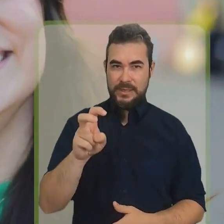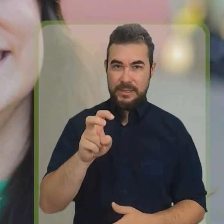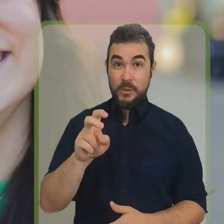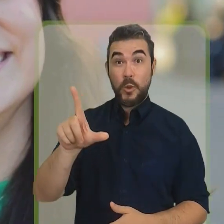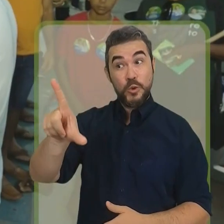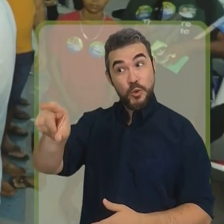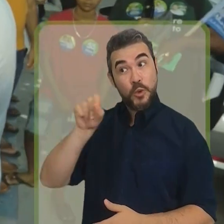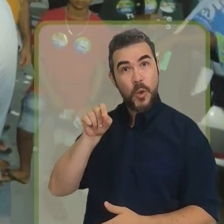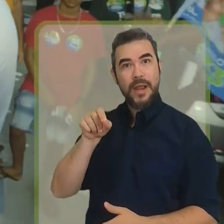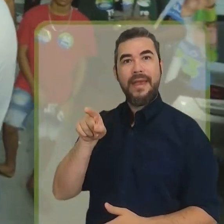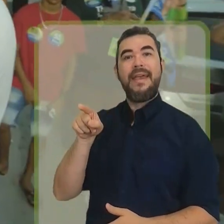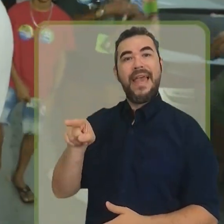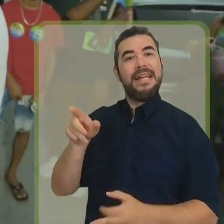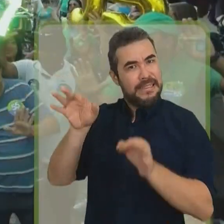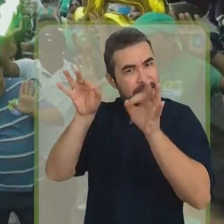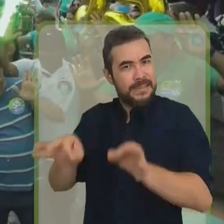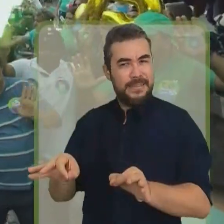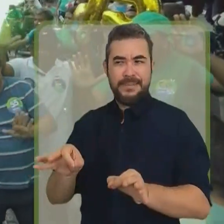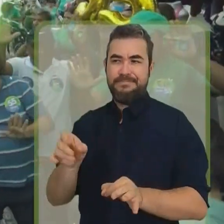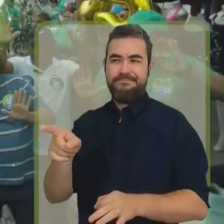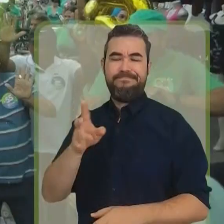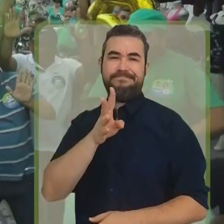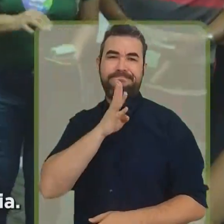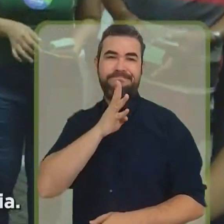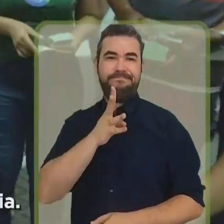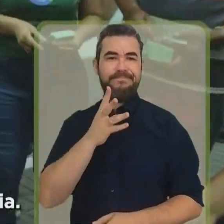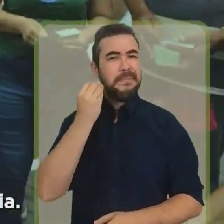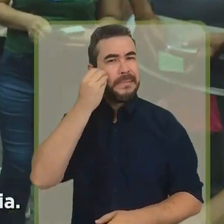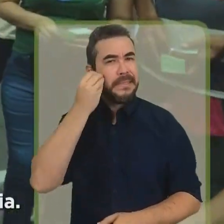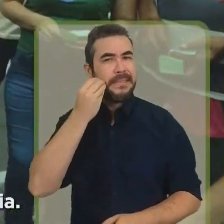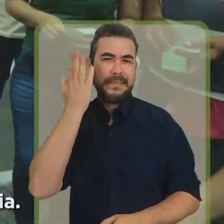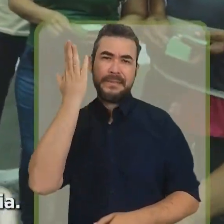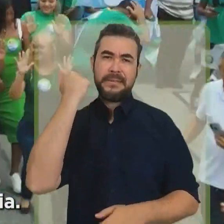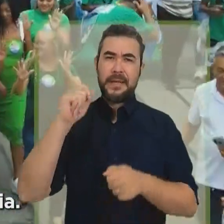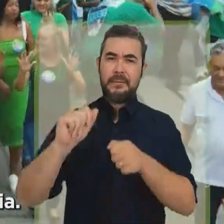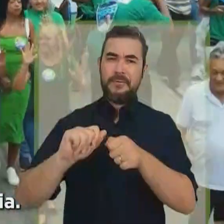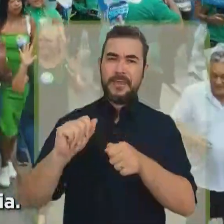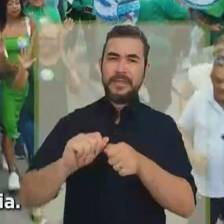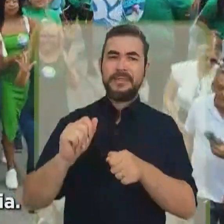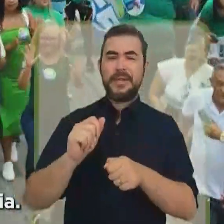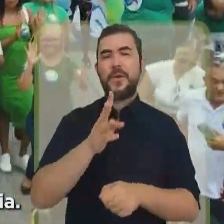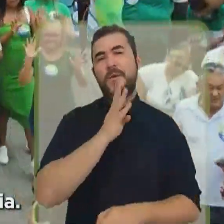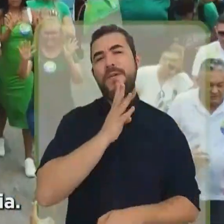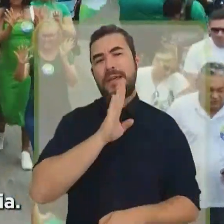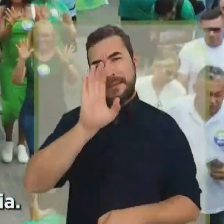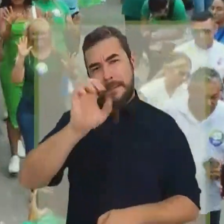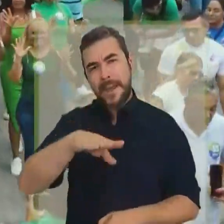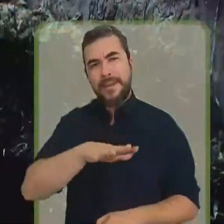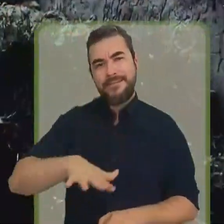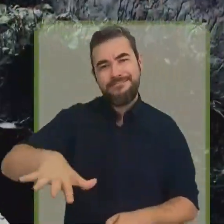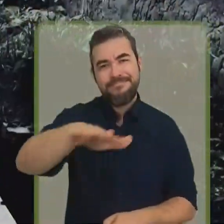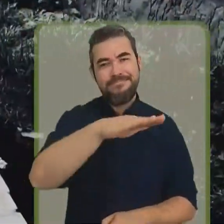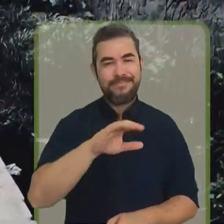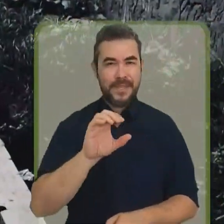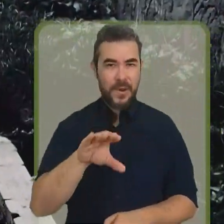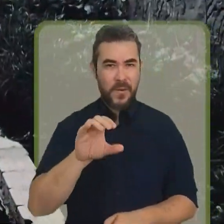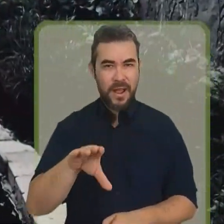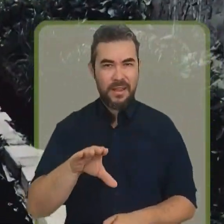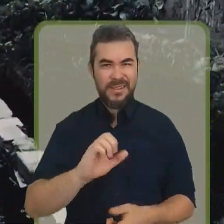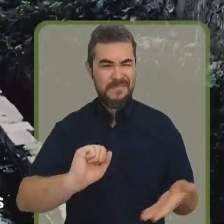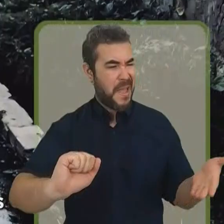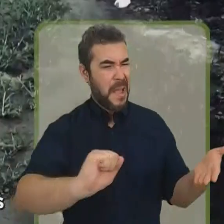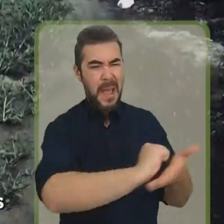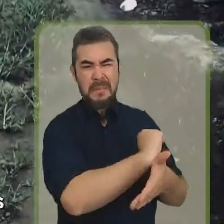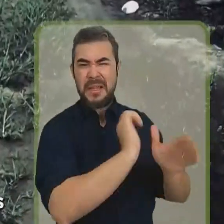certeza de quem sabe o que faz, quem já fez e quem de fato conhece Calcaia. É hora de apagar a